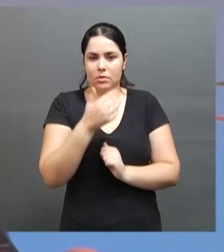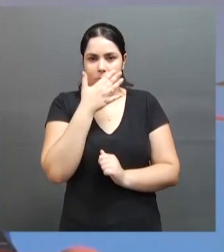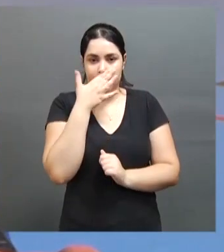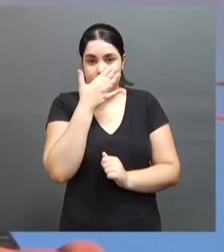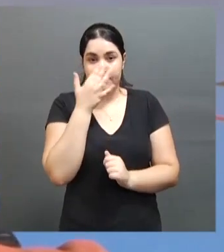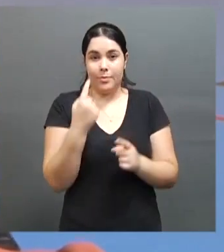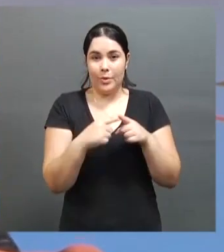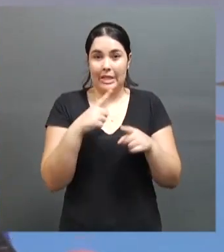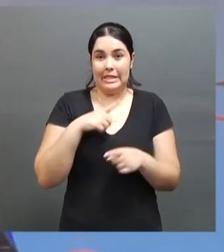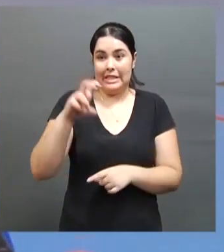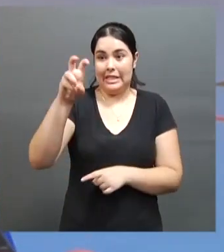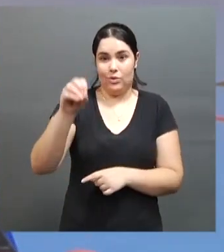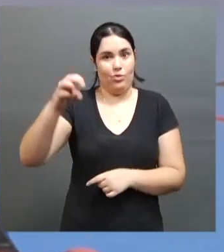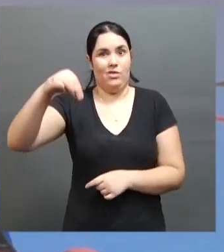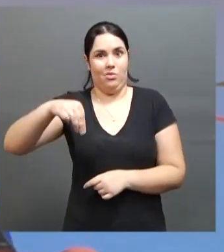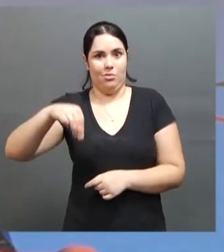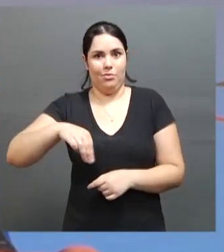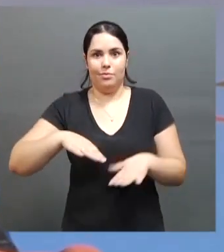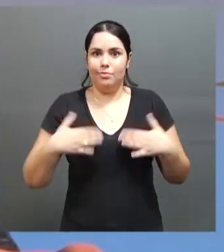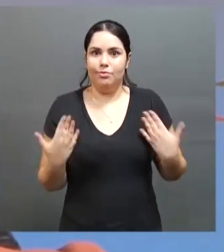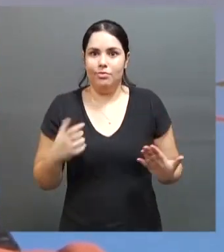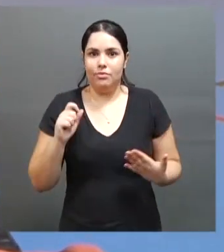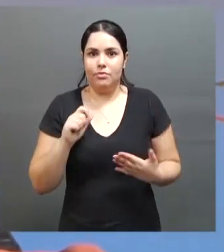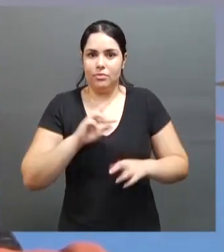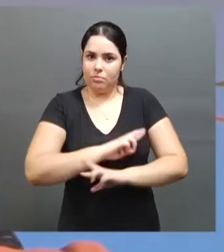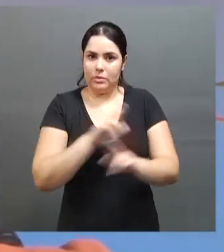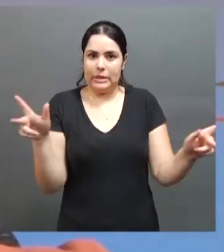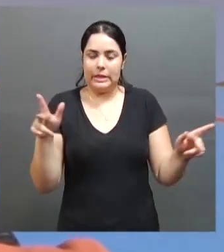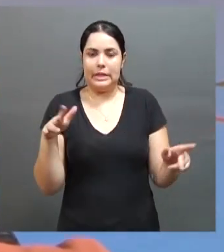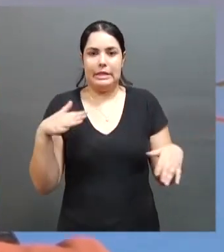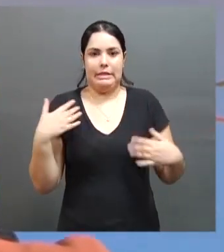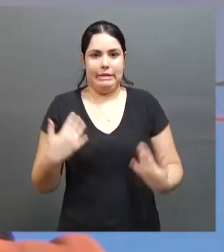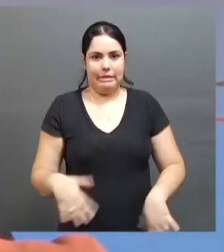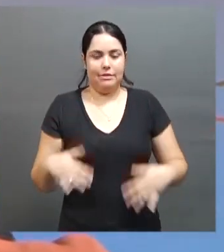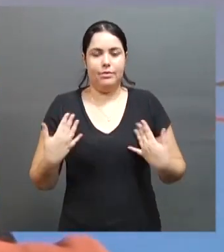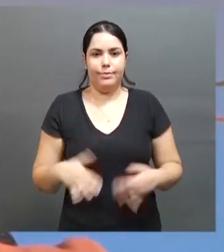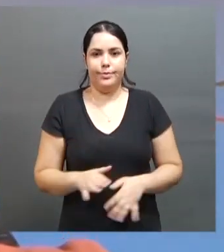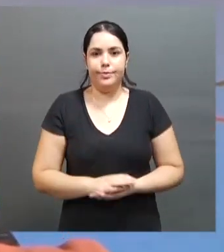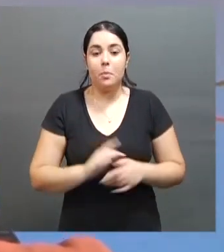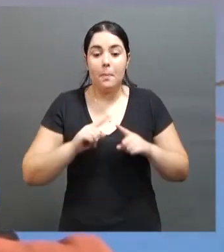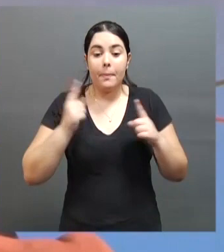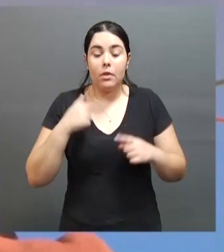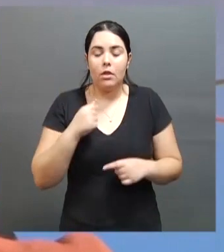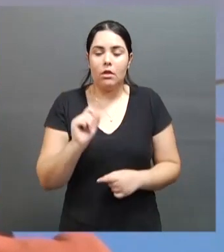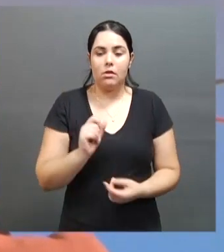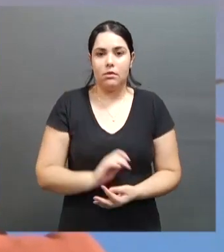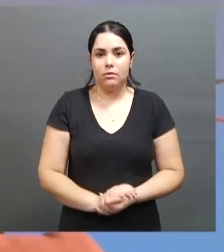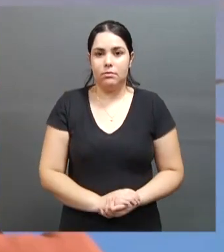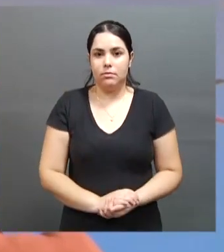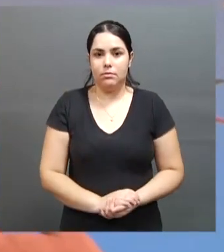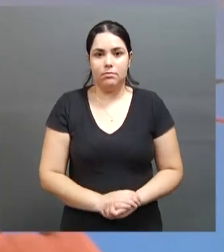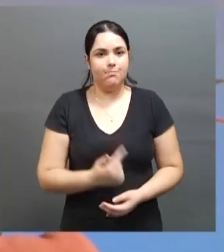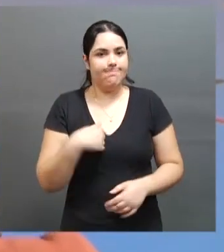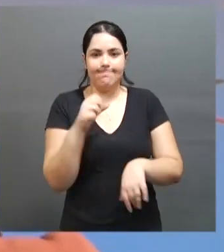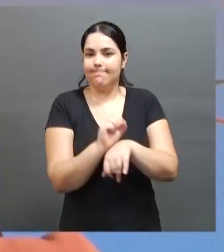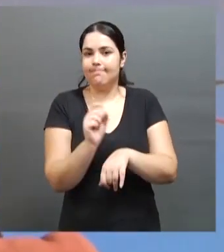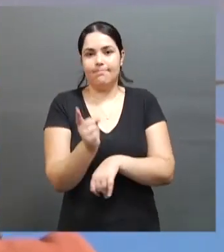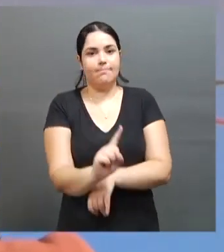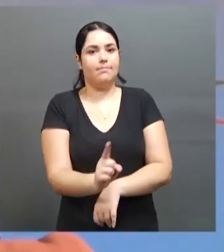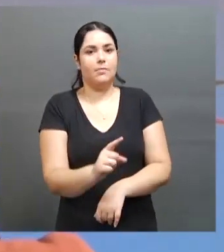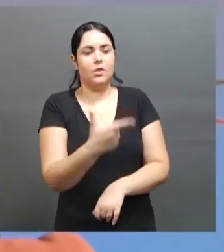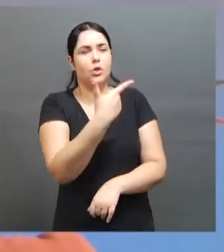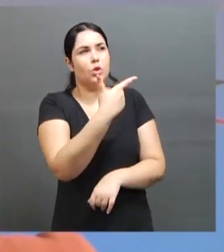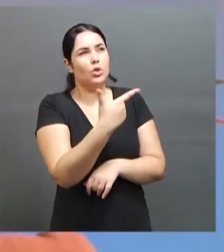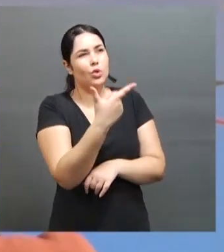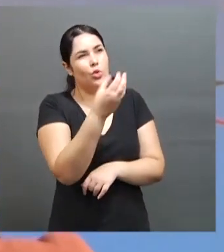que é a piscina olímpica, 50 metros. Então foi bem uma diferença gritante para mim no começo. Mas desde então aí eu não parei mais. Foi isso, foi em